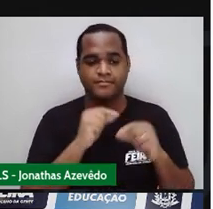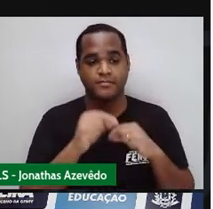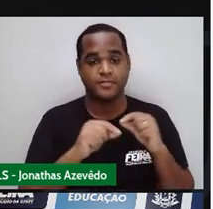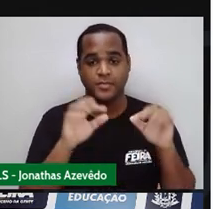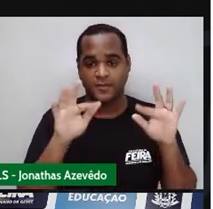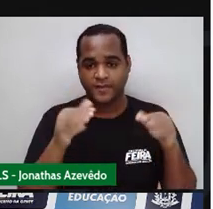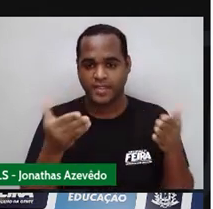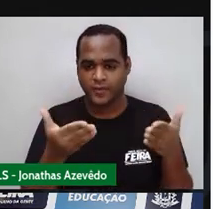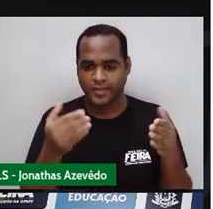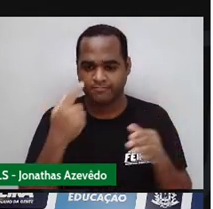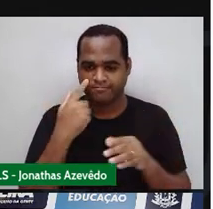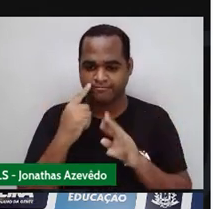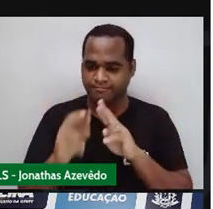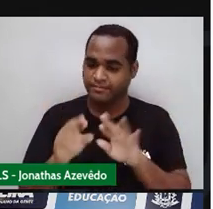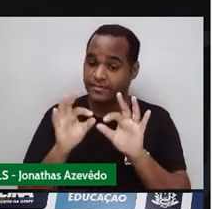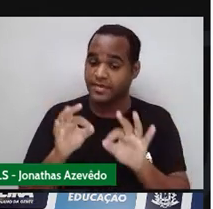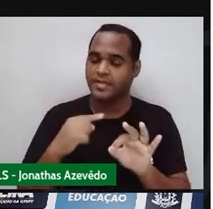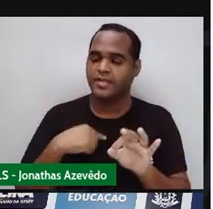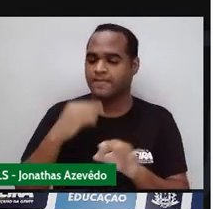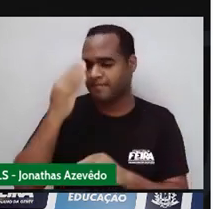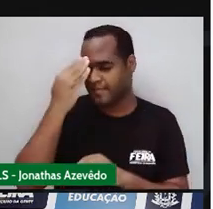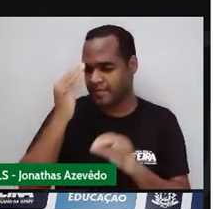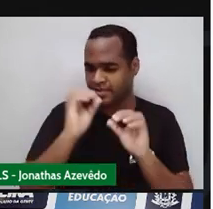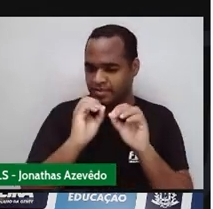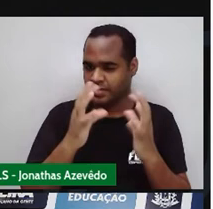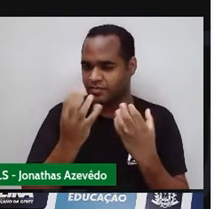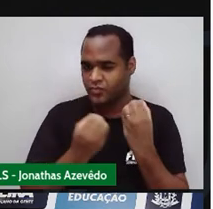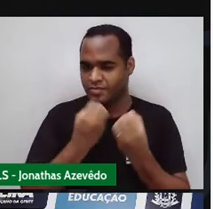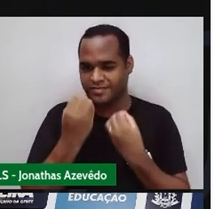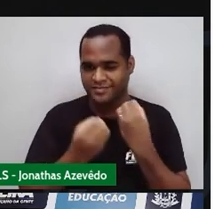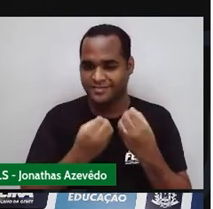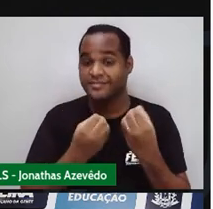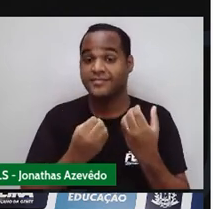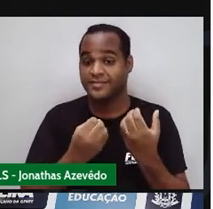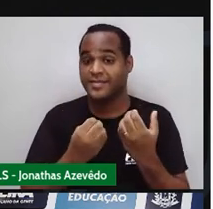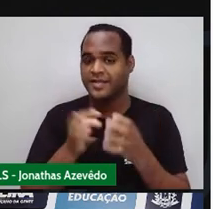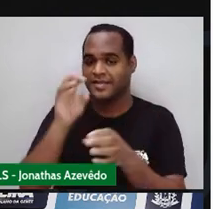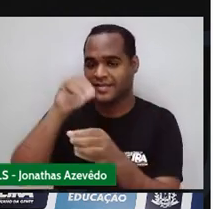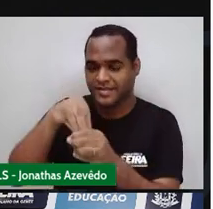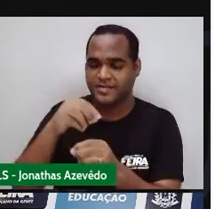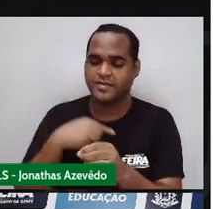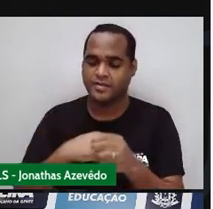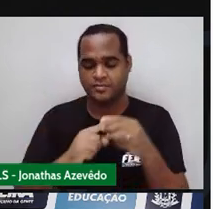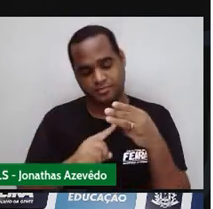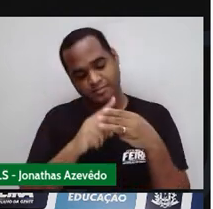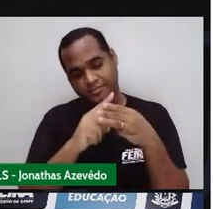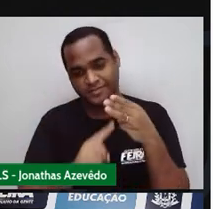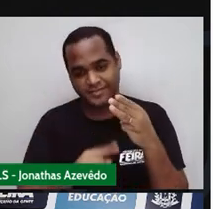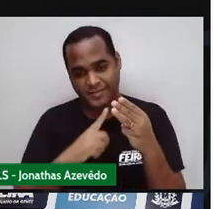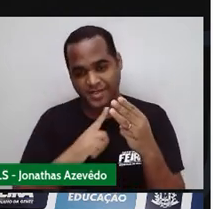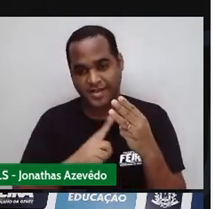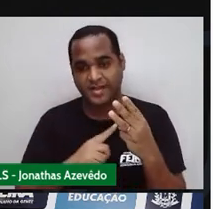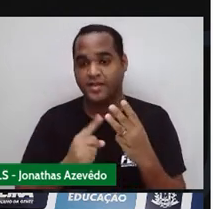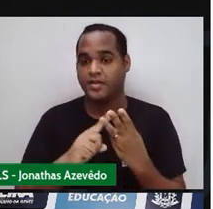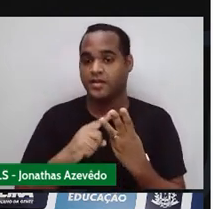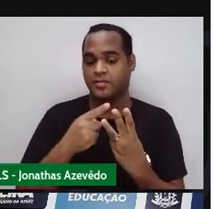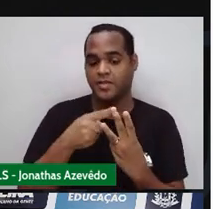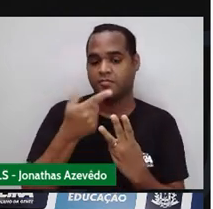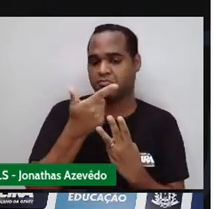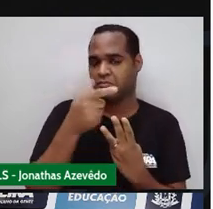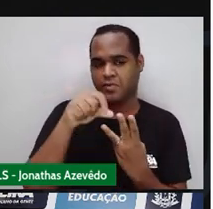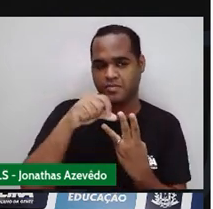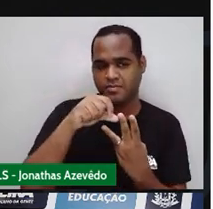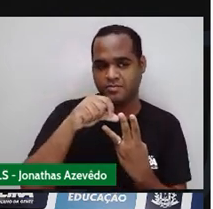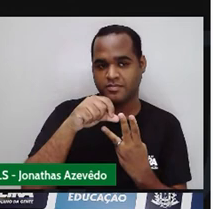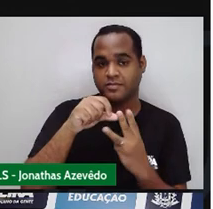Finalizar esse raciocínio E conseguir entender de fato Se dentre os três números Que a pessoa escolheu O do meio Foi vinte e nove